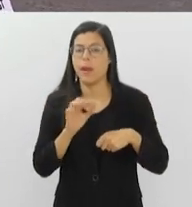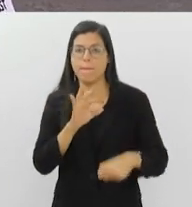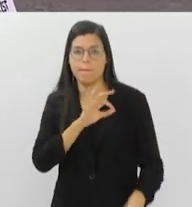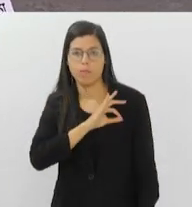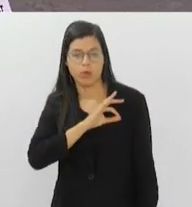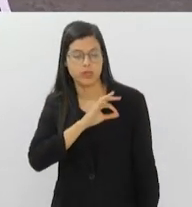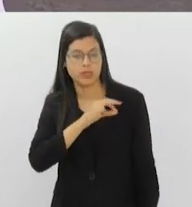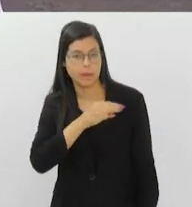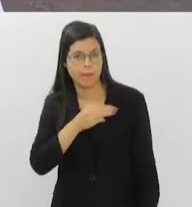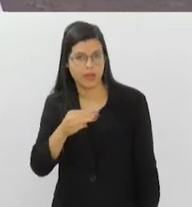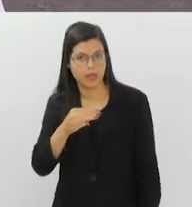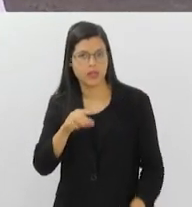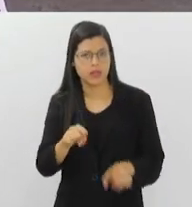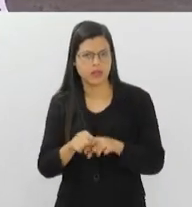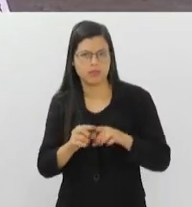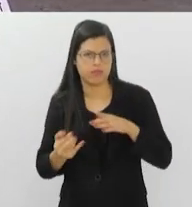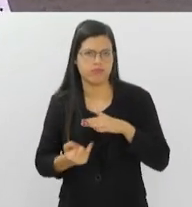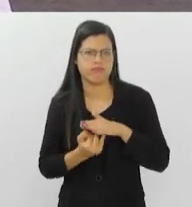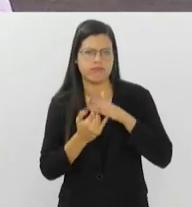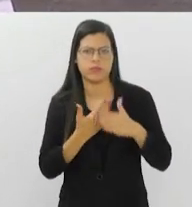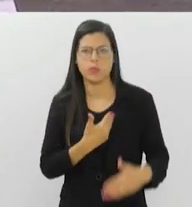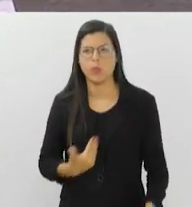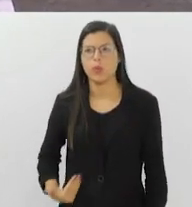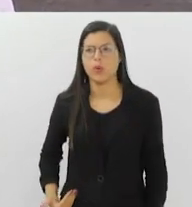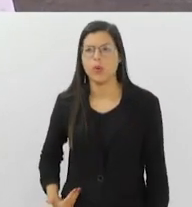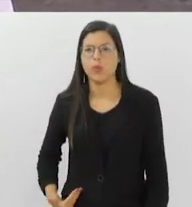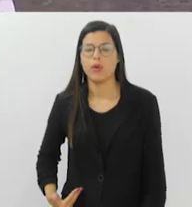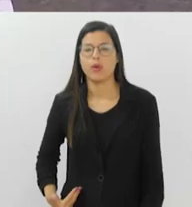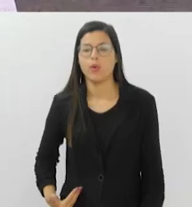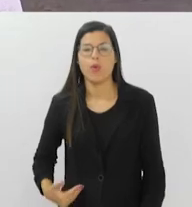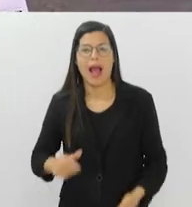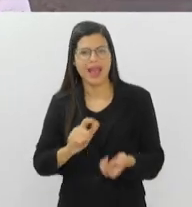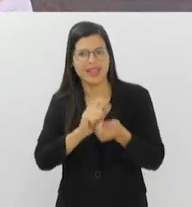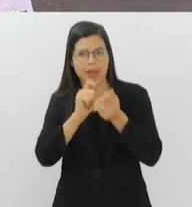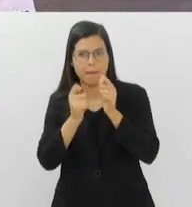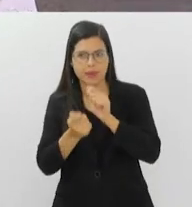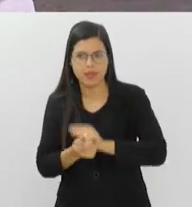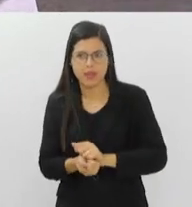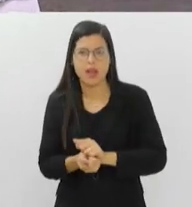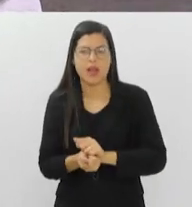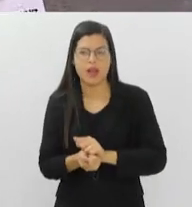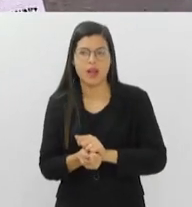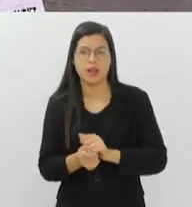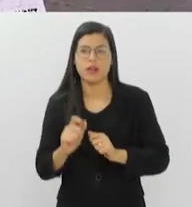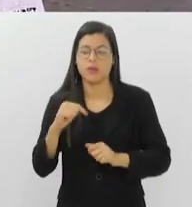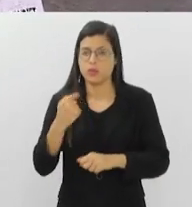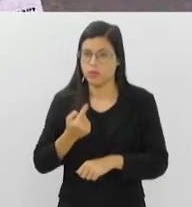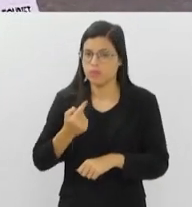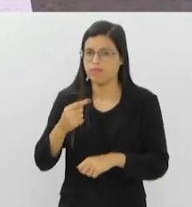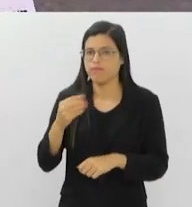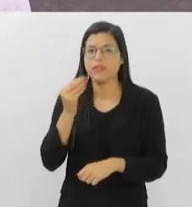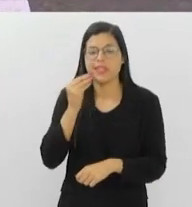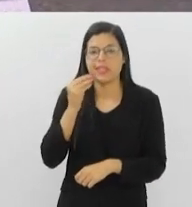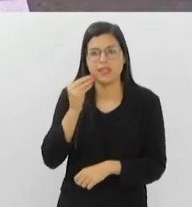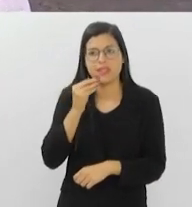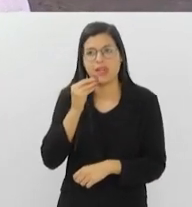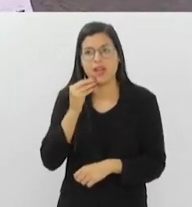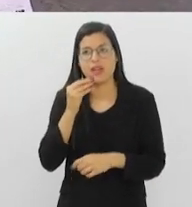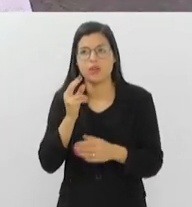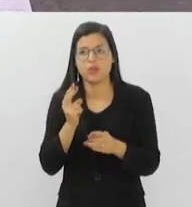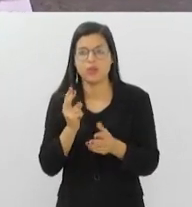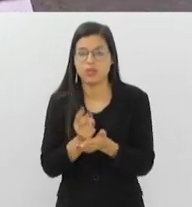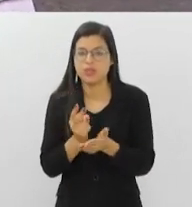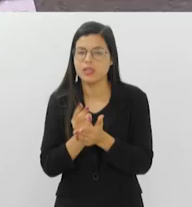uma adaptação à realidade. E o BP Tour não é diferente. Temos procurado atualizar sempre os nossos